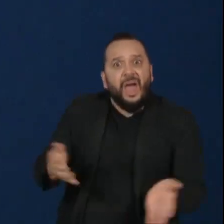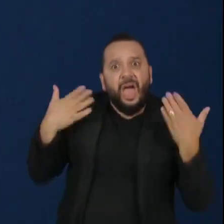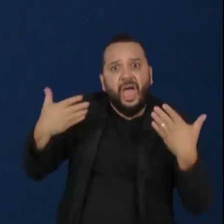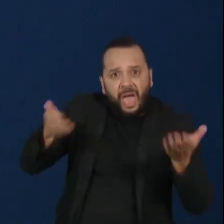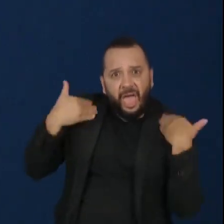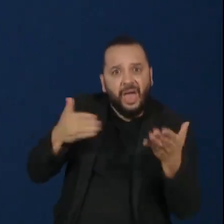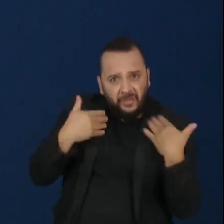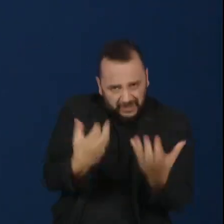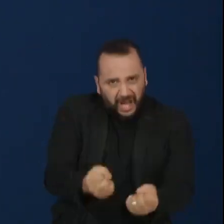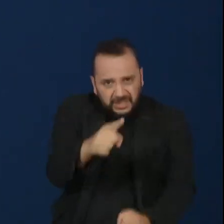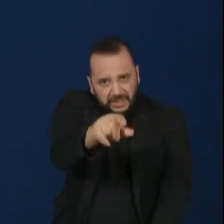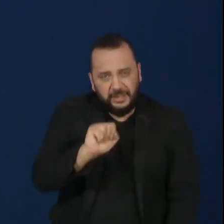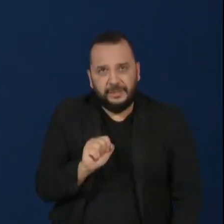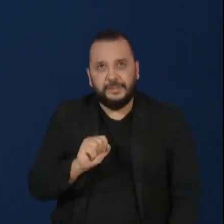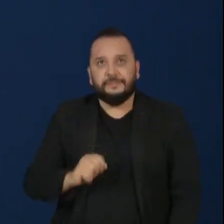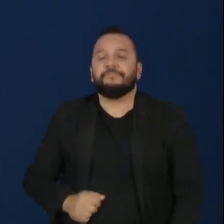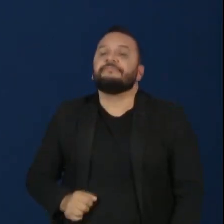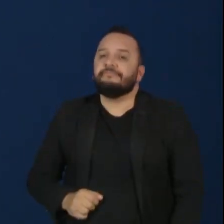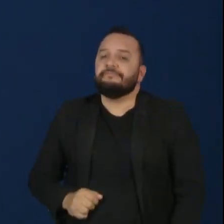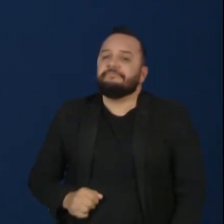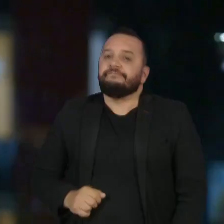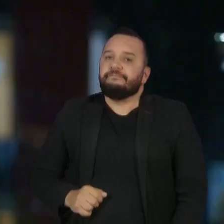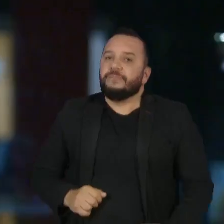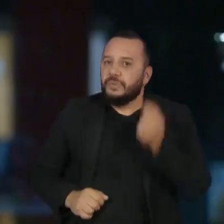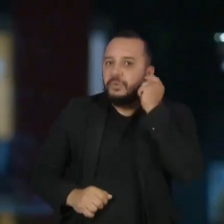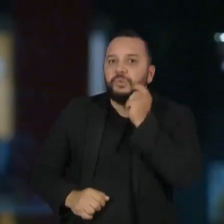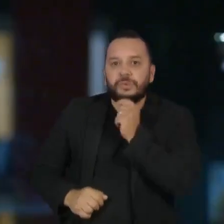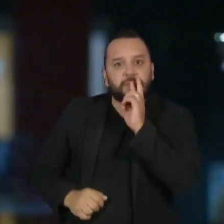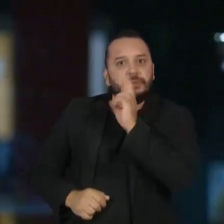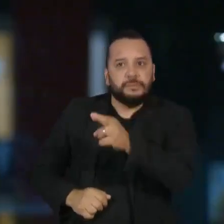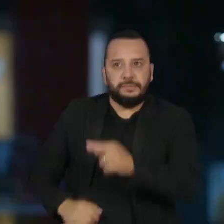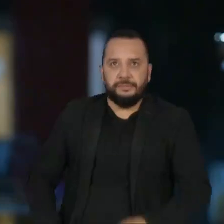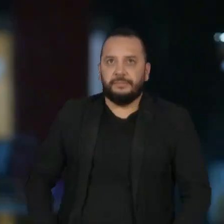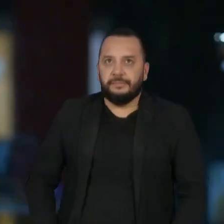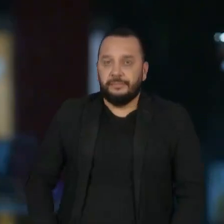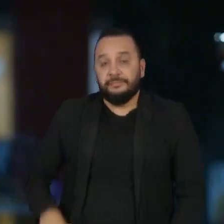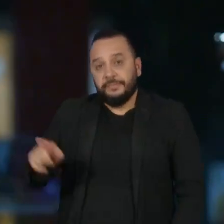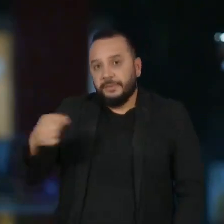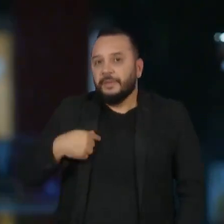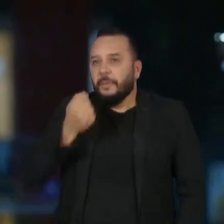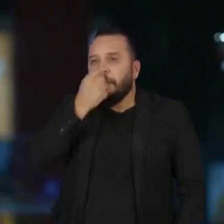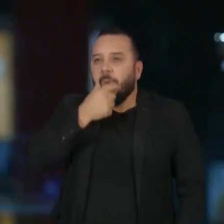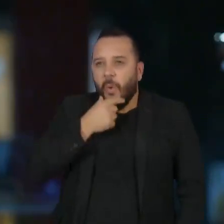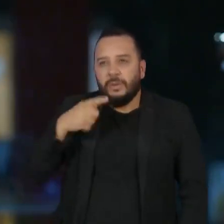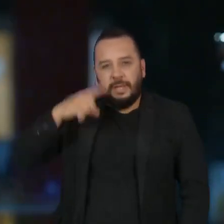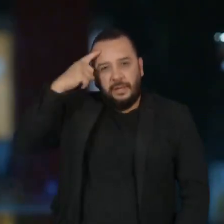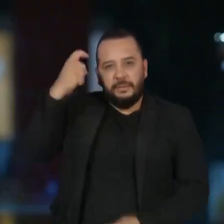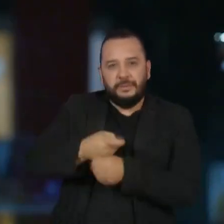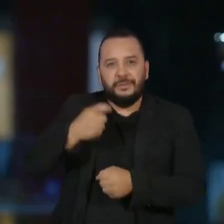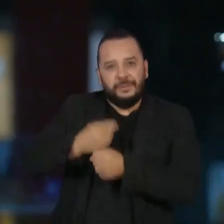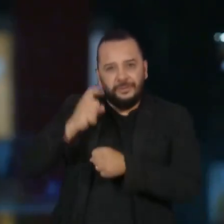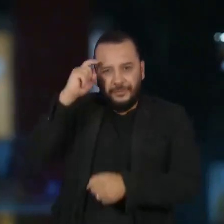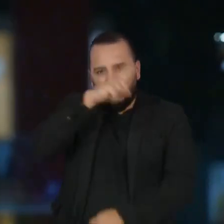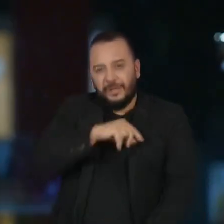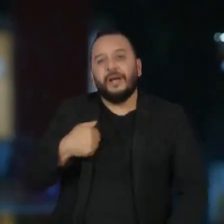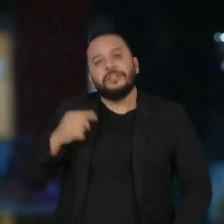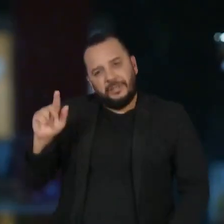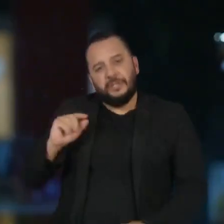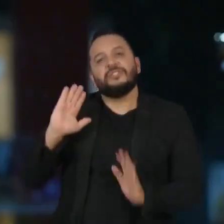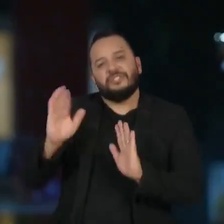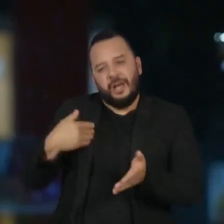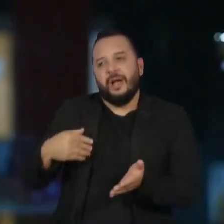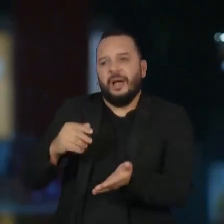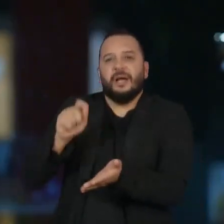Candidato Nunes, 30 segundos para a sua réplica, por favor. Como o Guilherme Boulos tem dificuldade, né? Eu já escrevi o artigo,